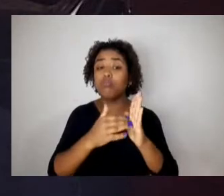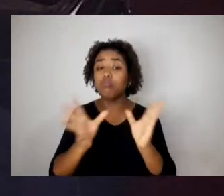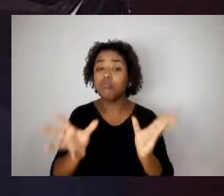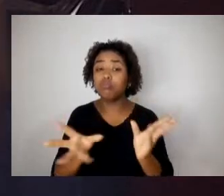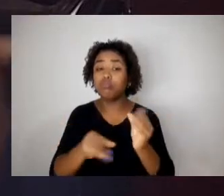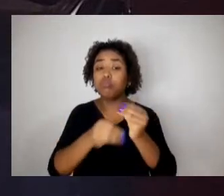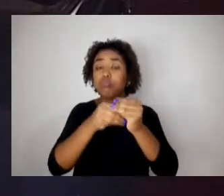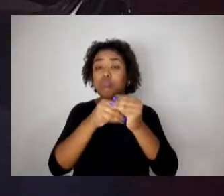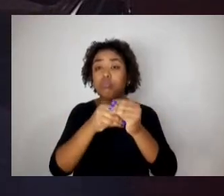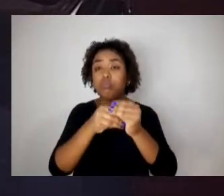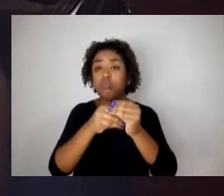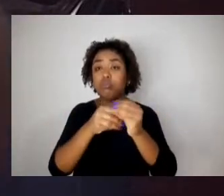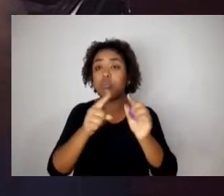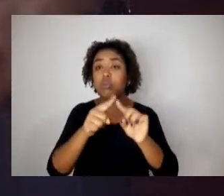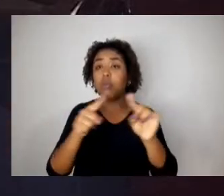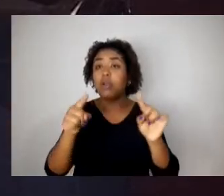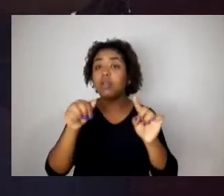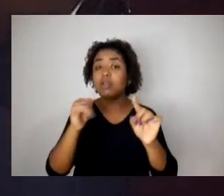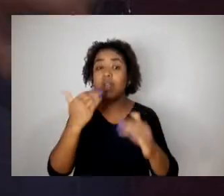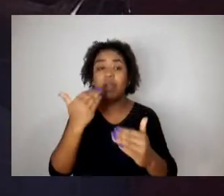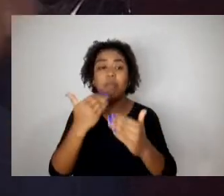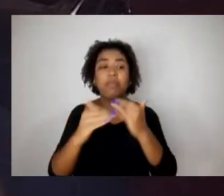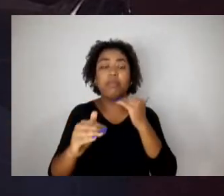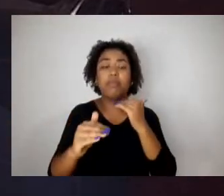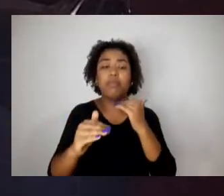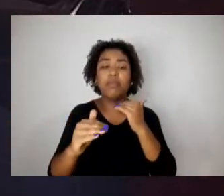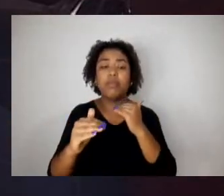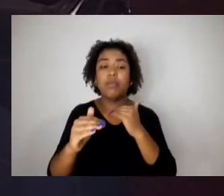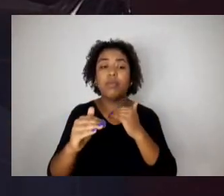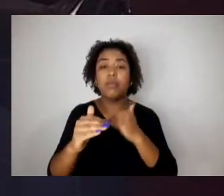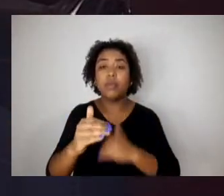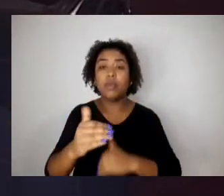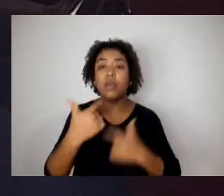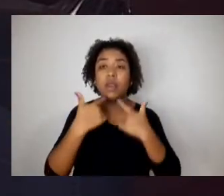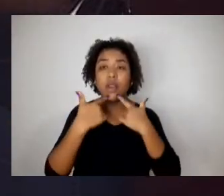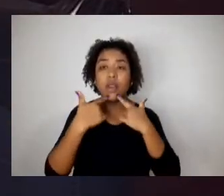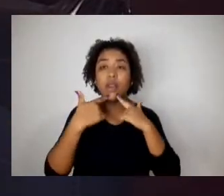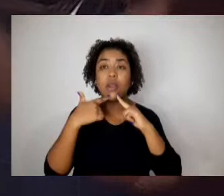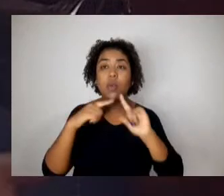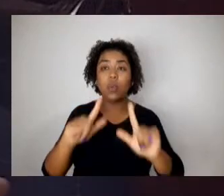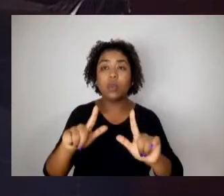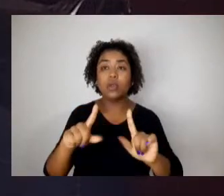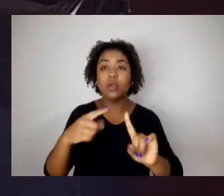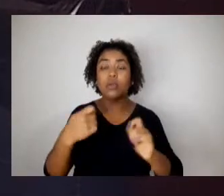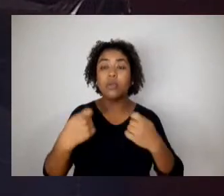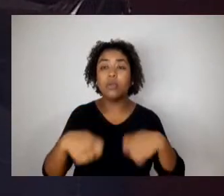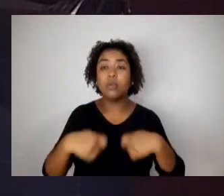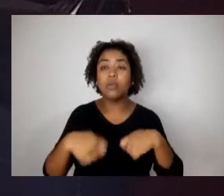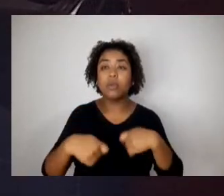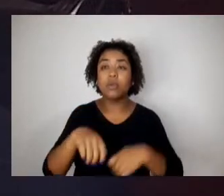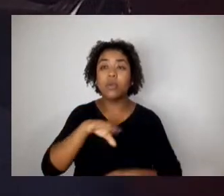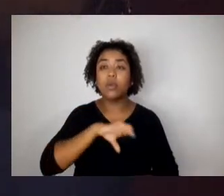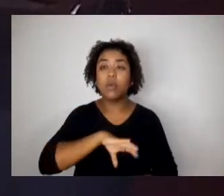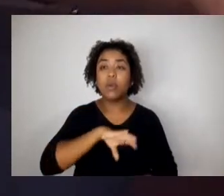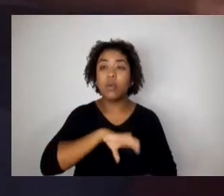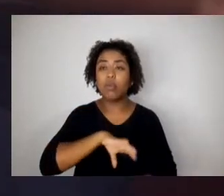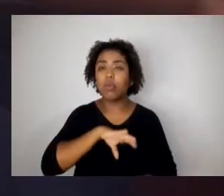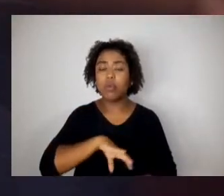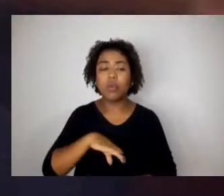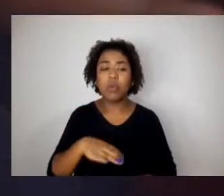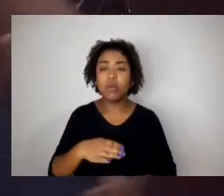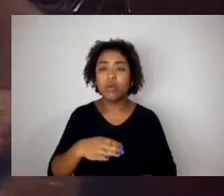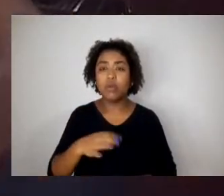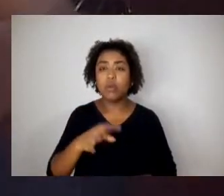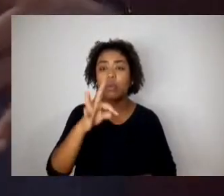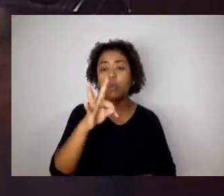divergência até linguística, temos que prevalecer o português. É como todas e todos. Prevalece o